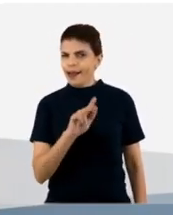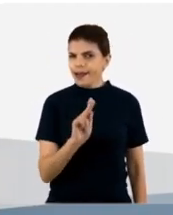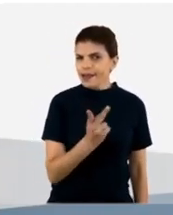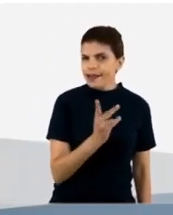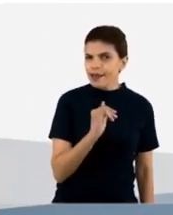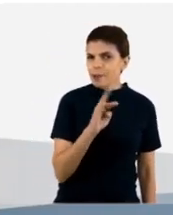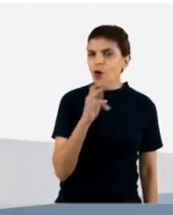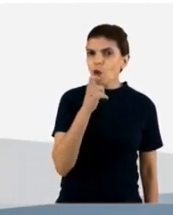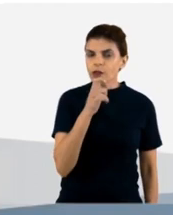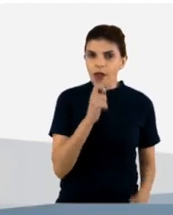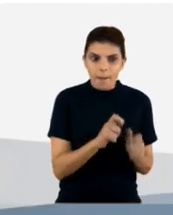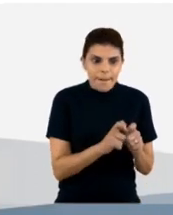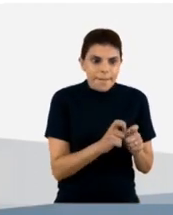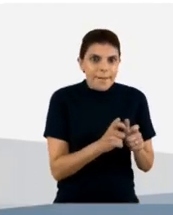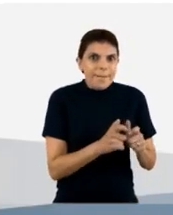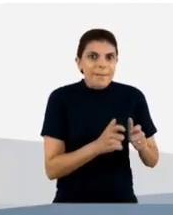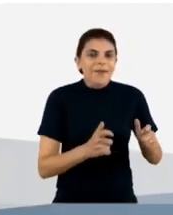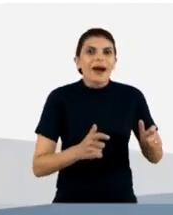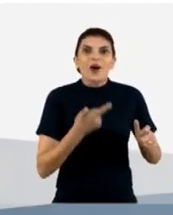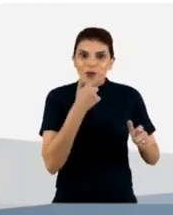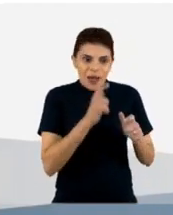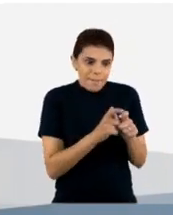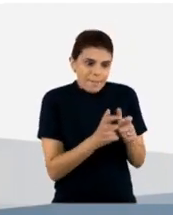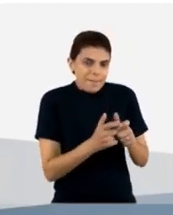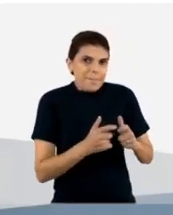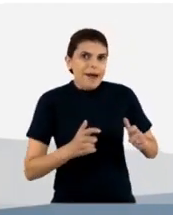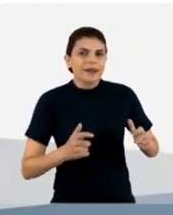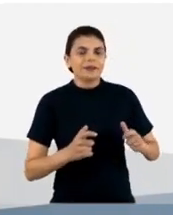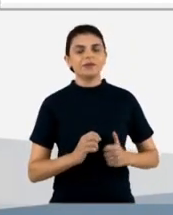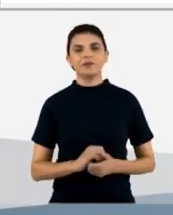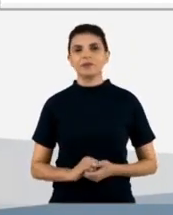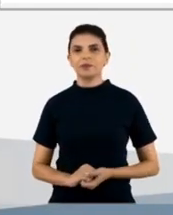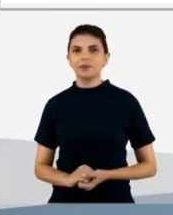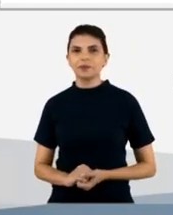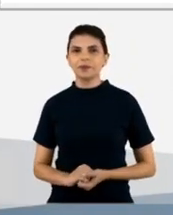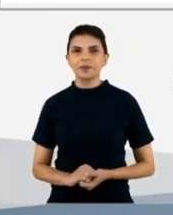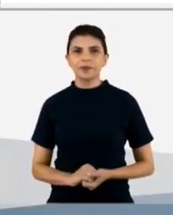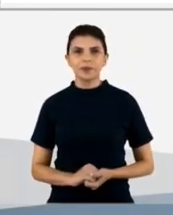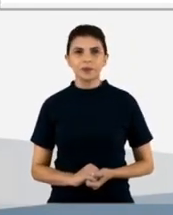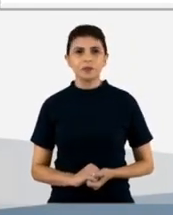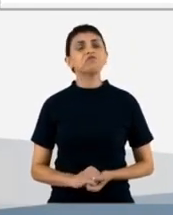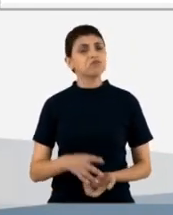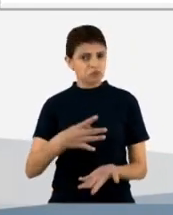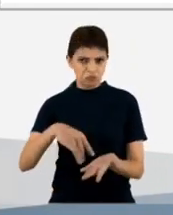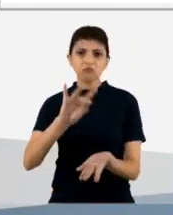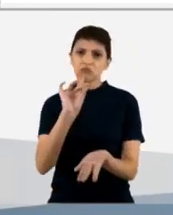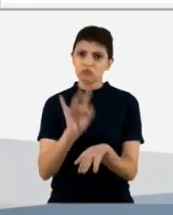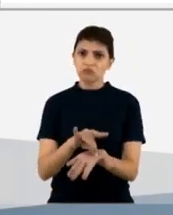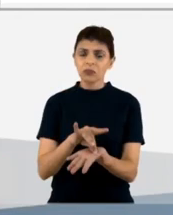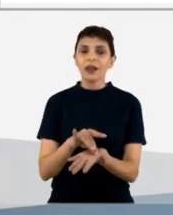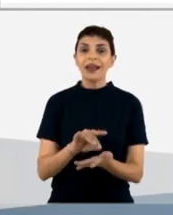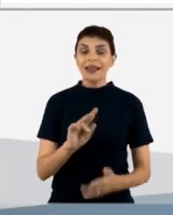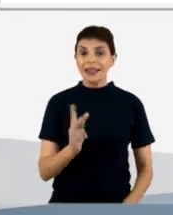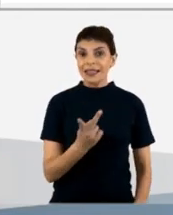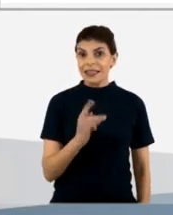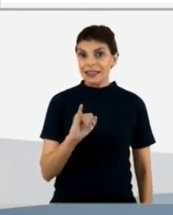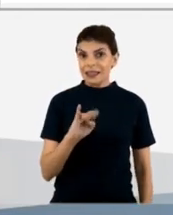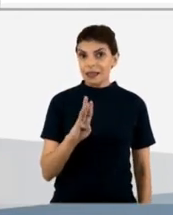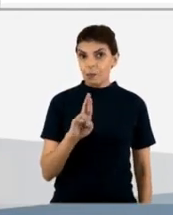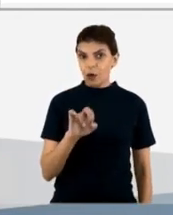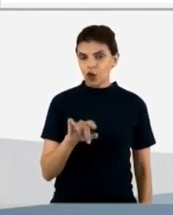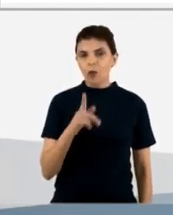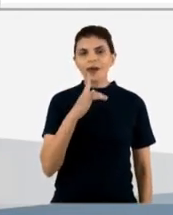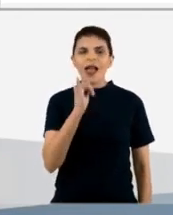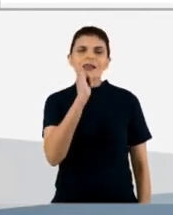à frente, nas etapas de expansão. Então, aqui, de fato, esses hibridomas que nós